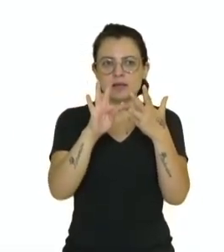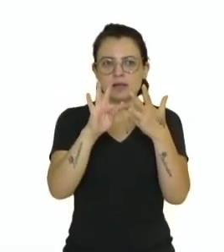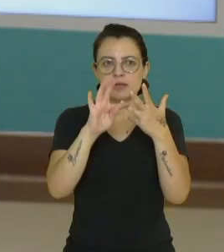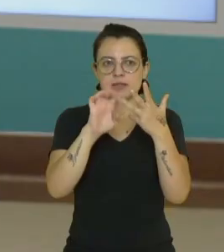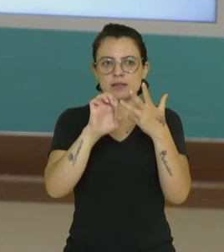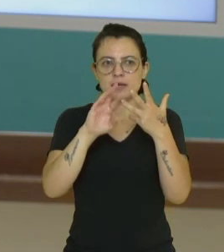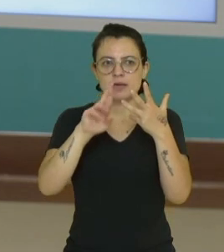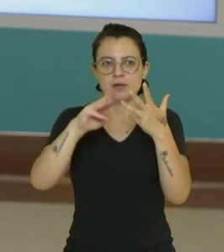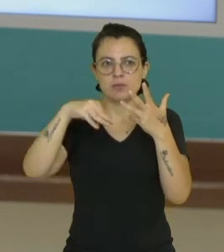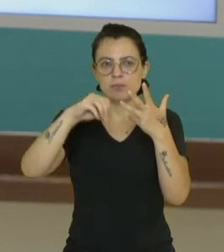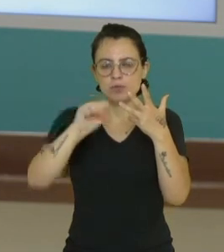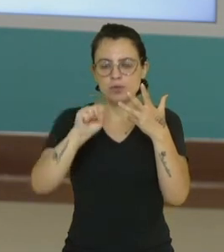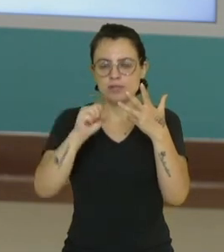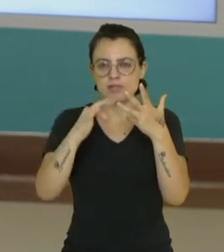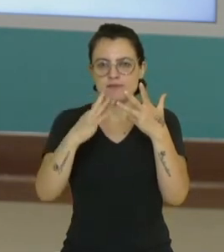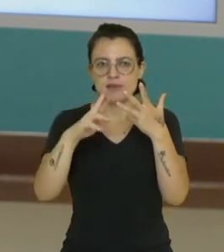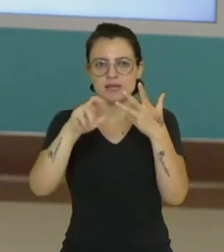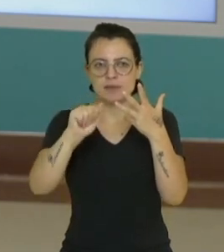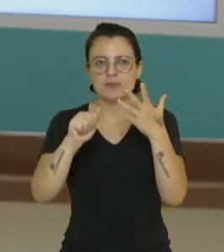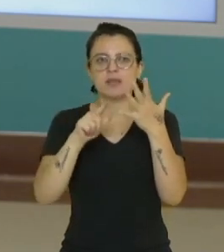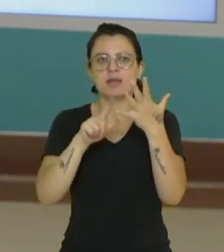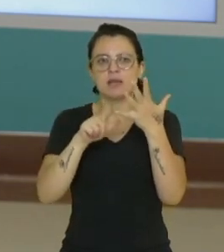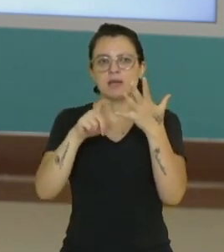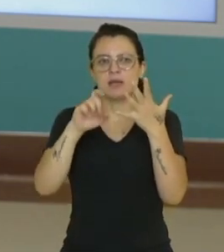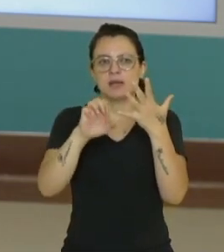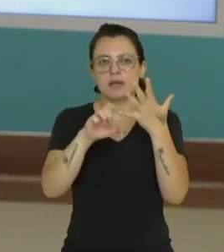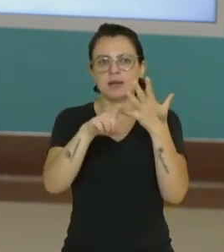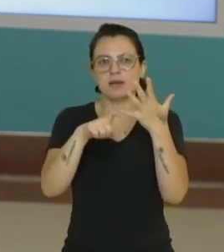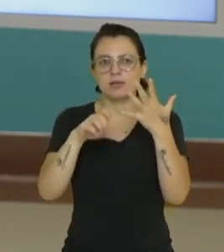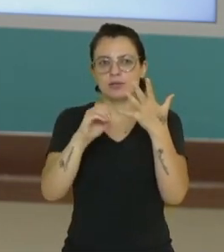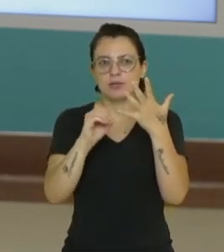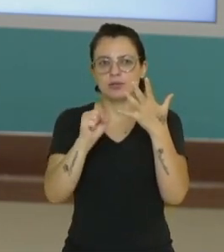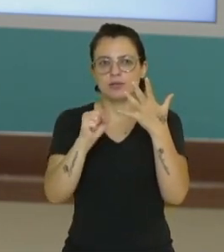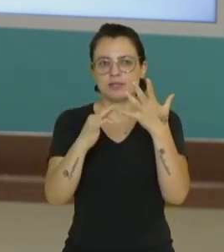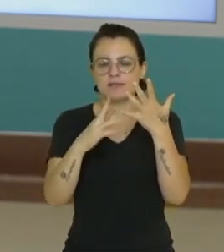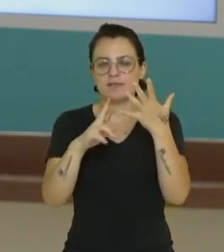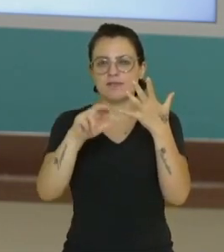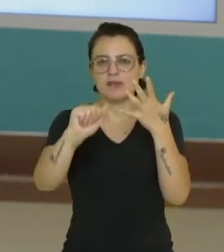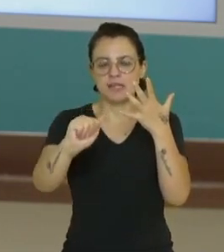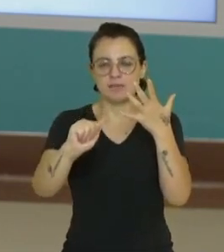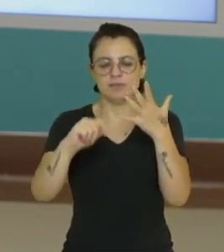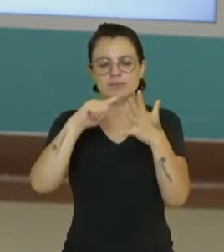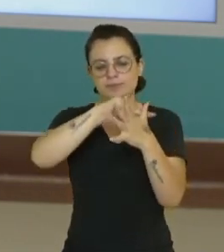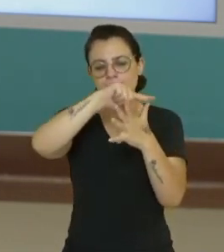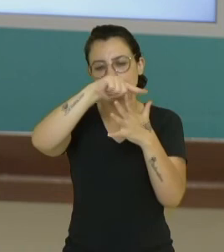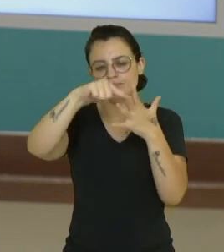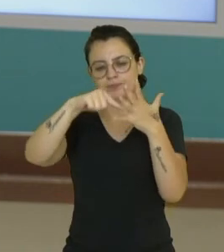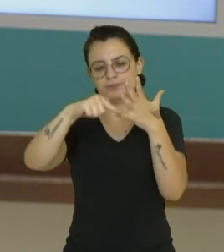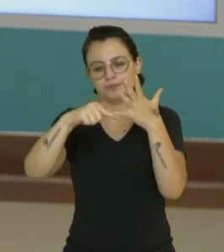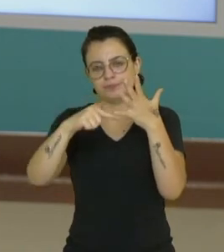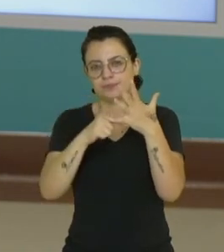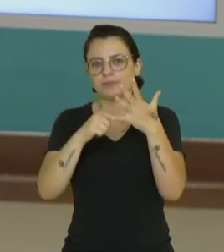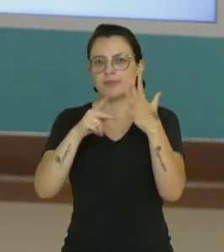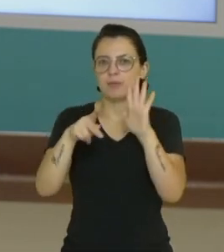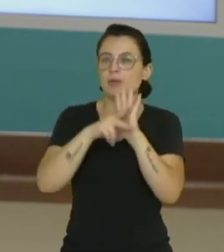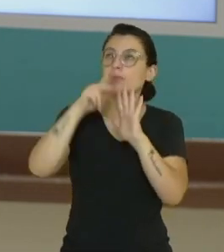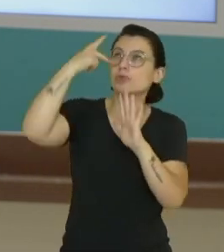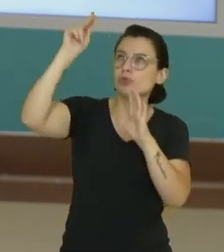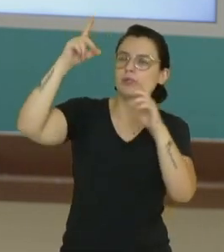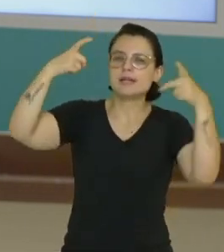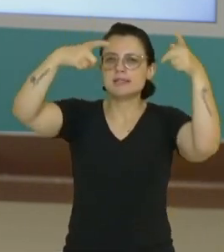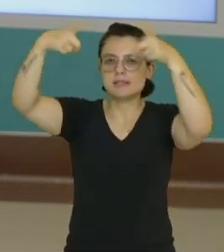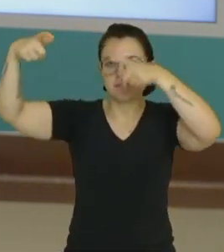A quarta camada, termosfera. E a quinta e última camada da atmosfera, já indo para o espaço sideral,